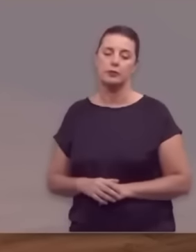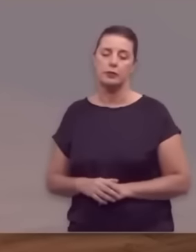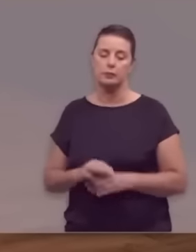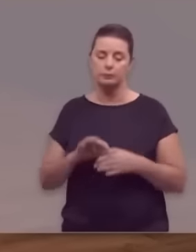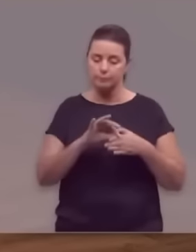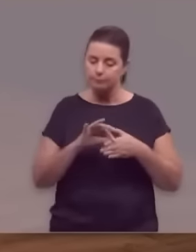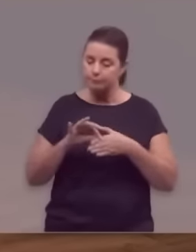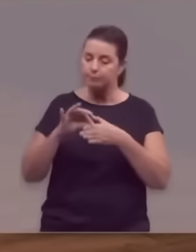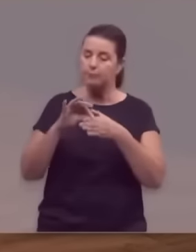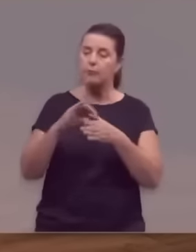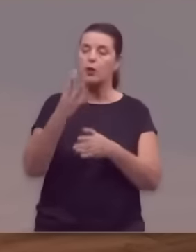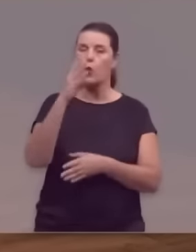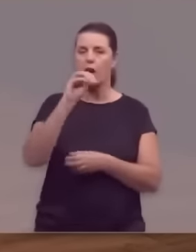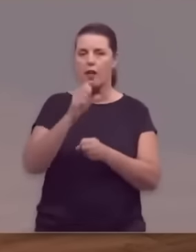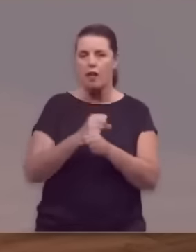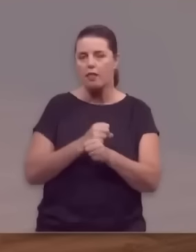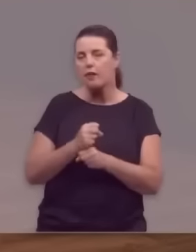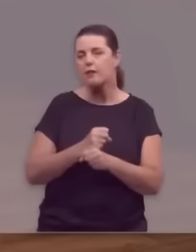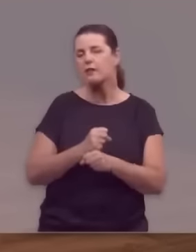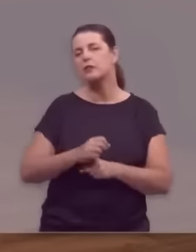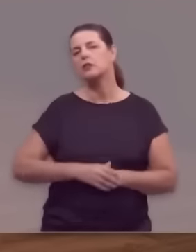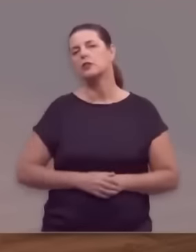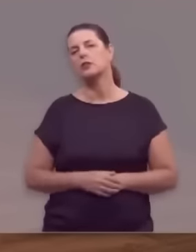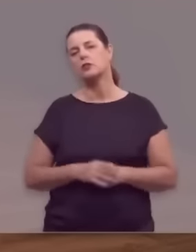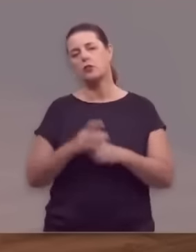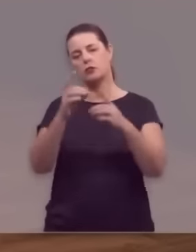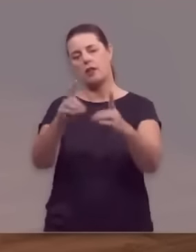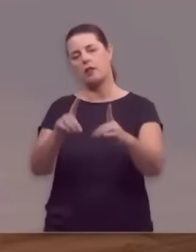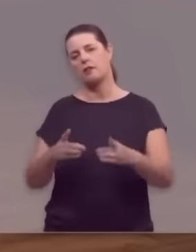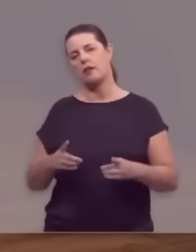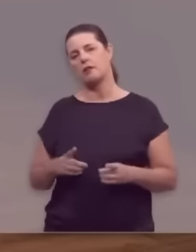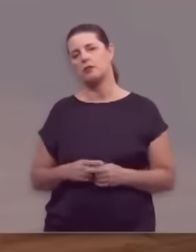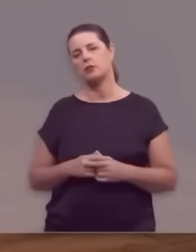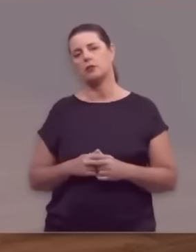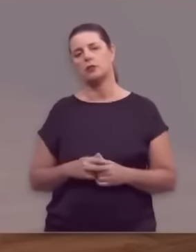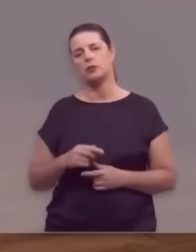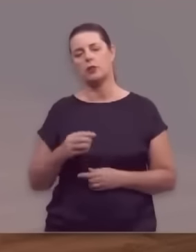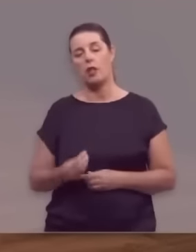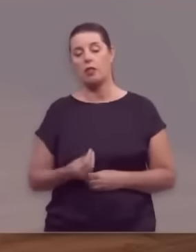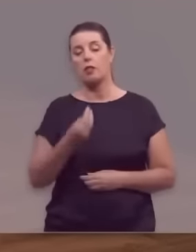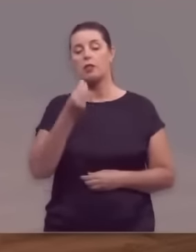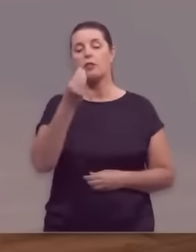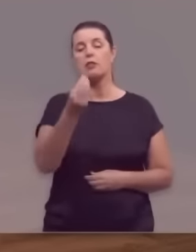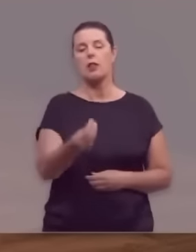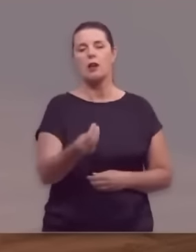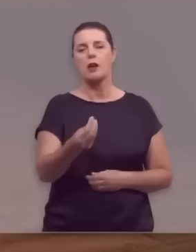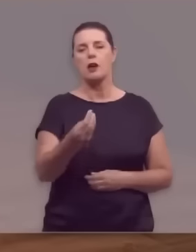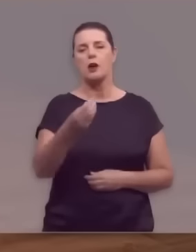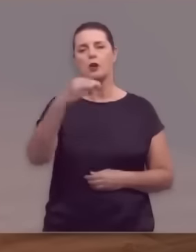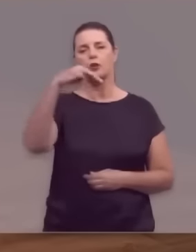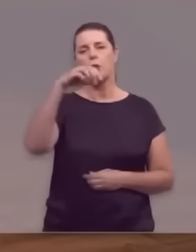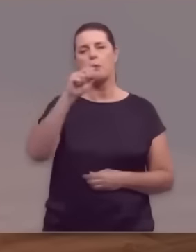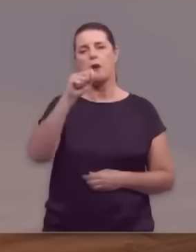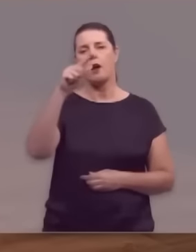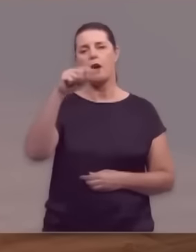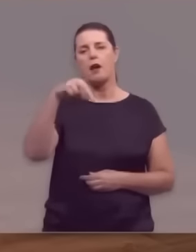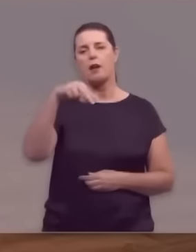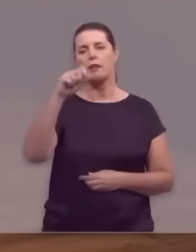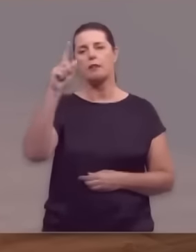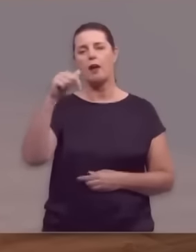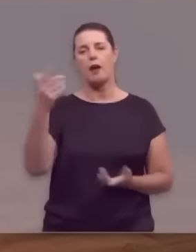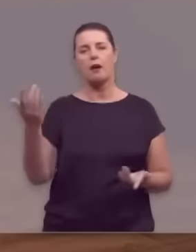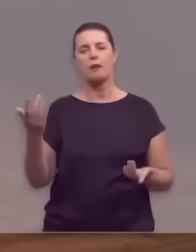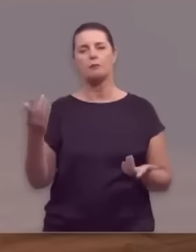guiando o povo 40 anos pelo deserto, vendo o maná caindo do céu e as águas